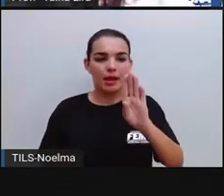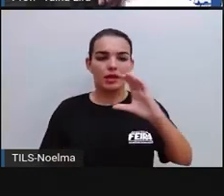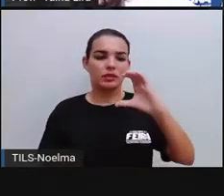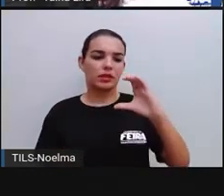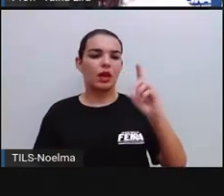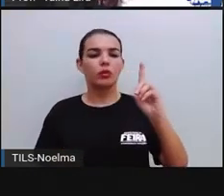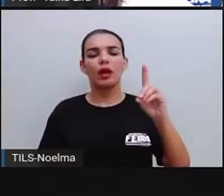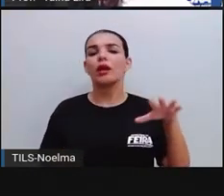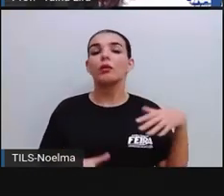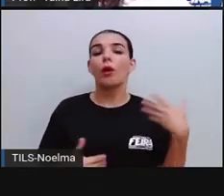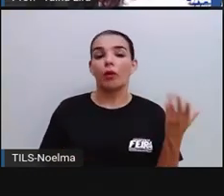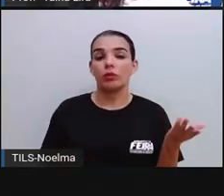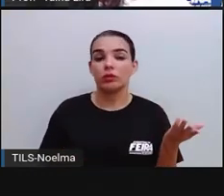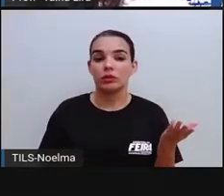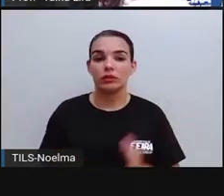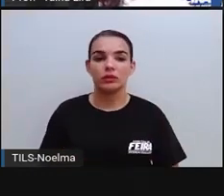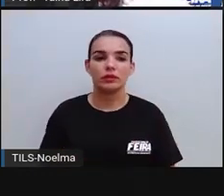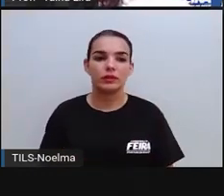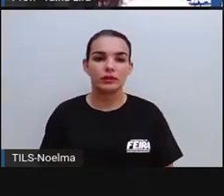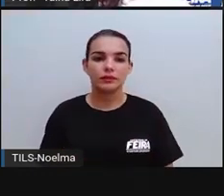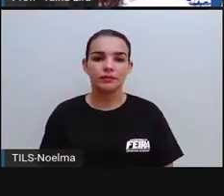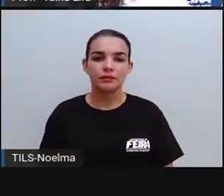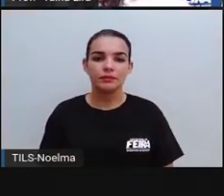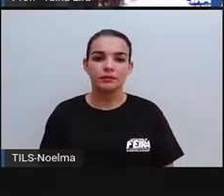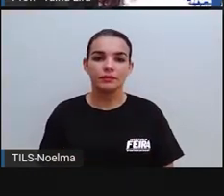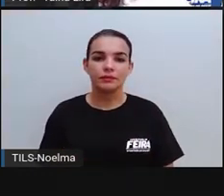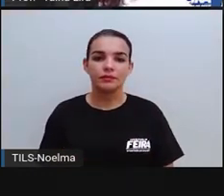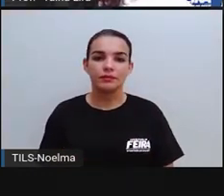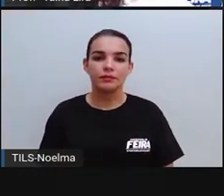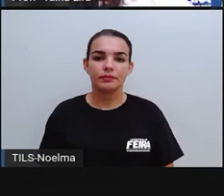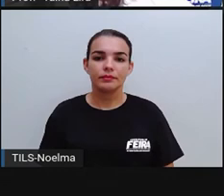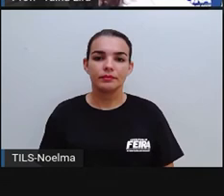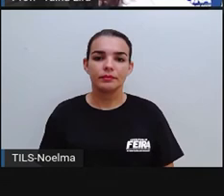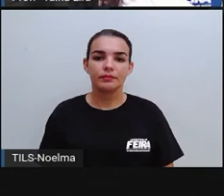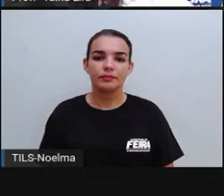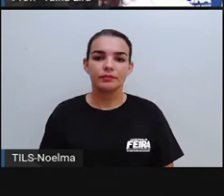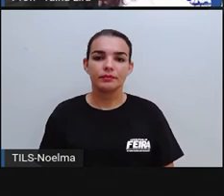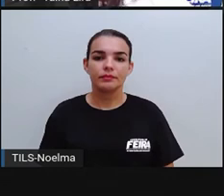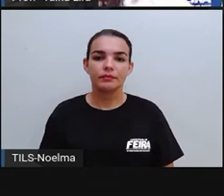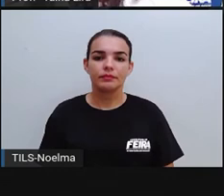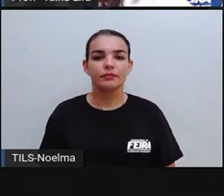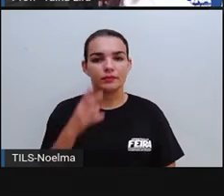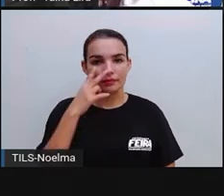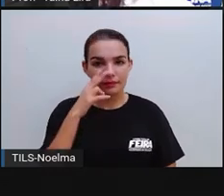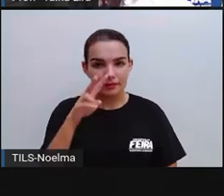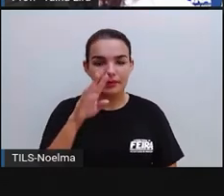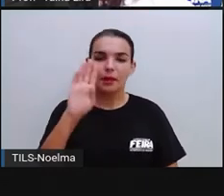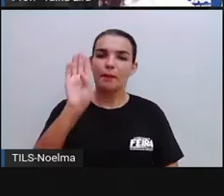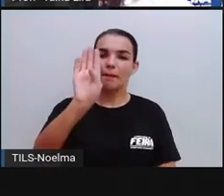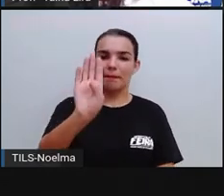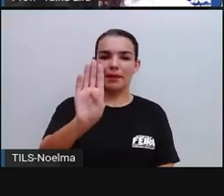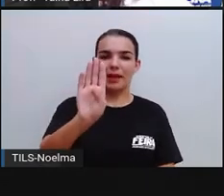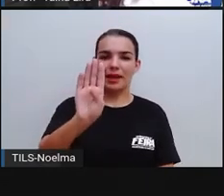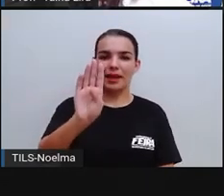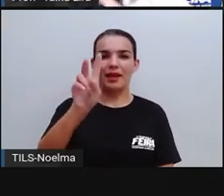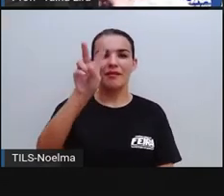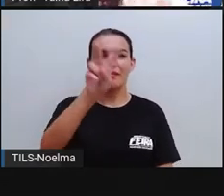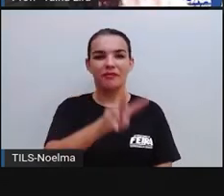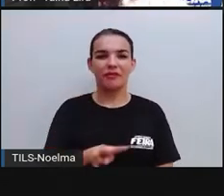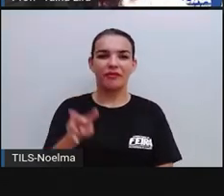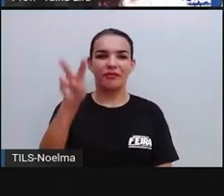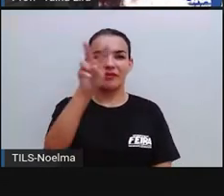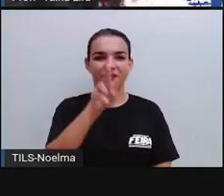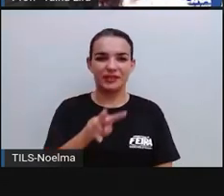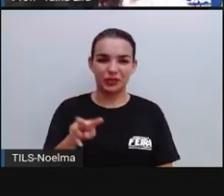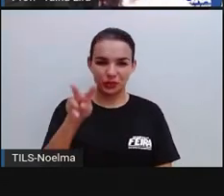ou oficial o que é que segundo ano acha? É um registro visual, né, porque nós